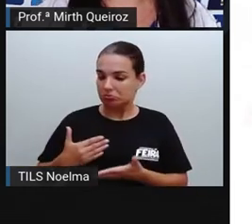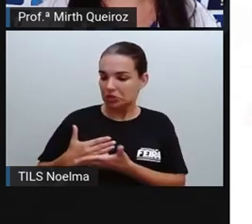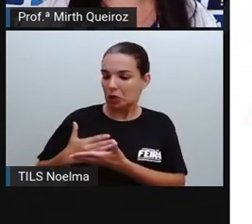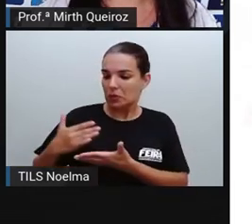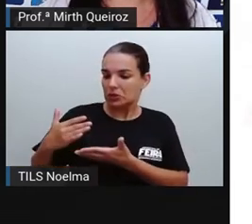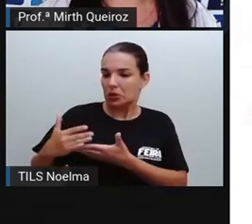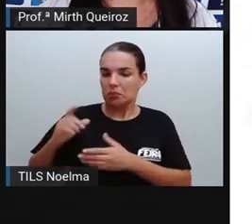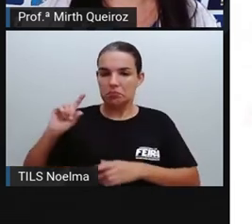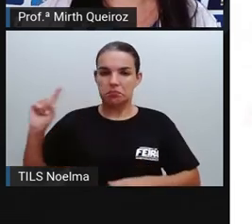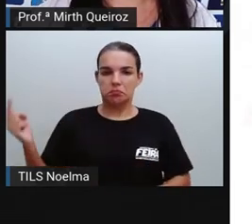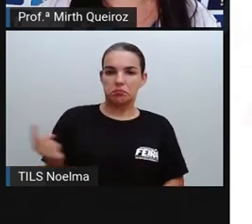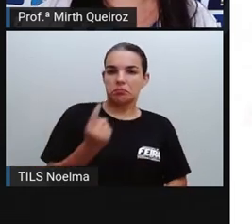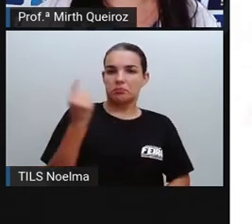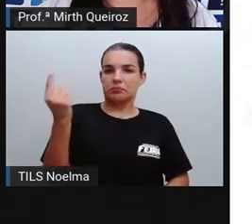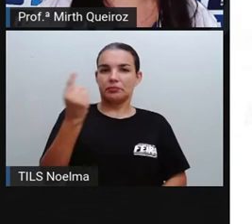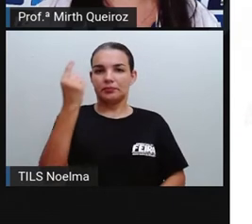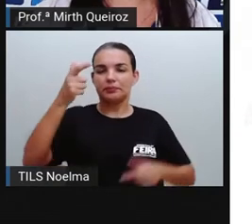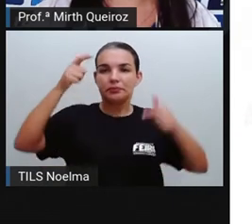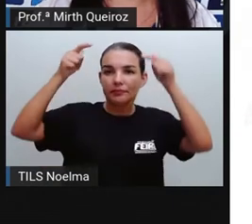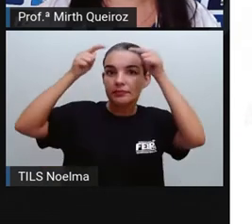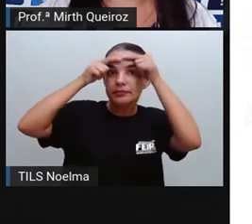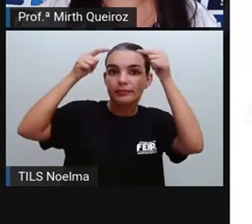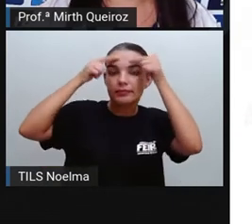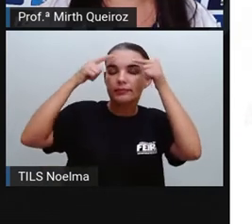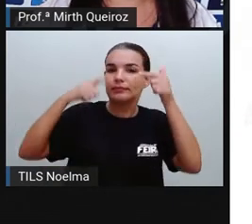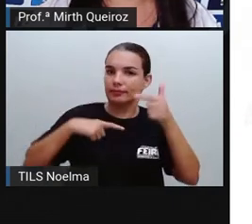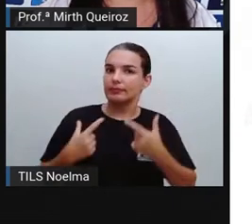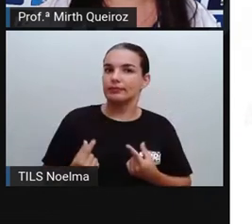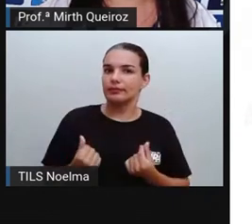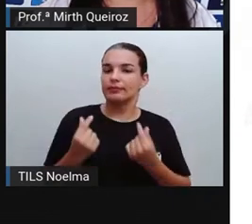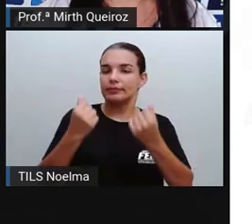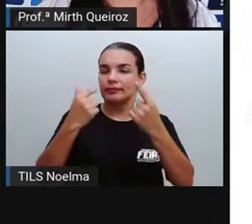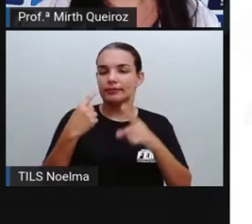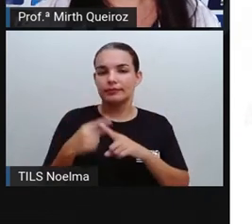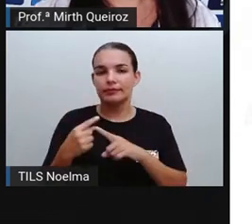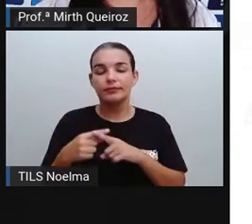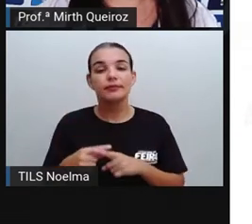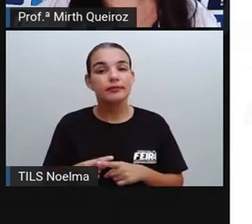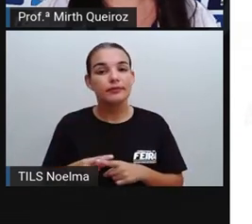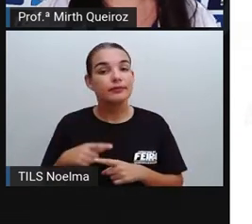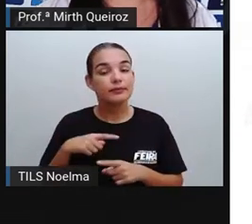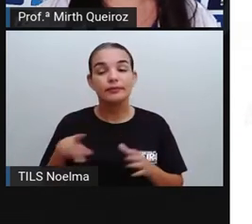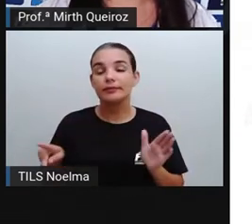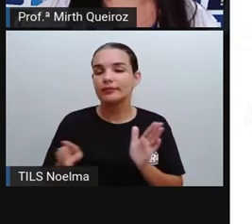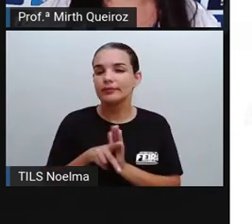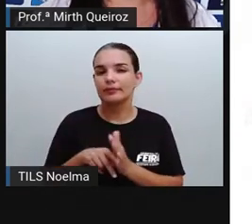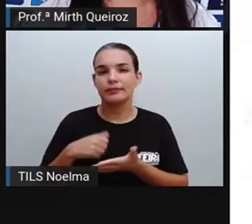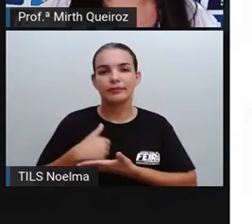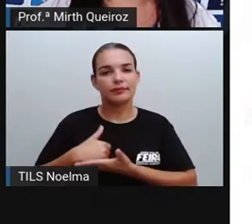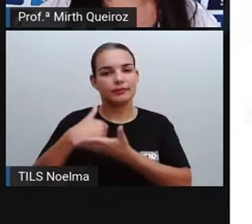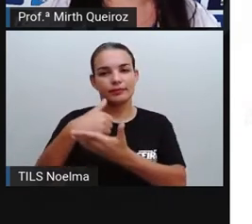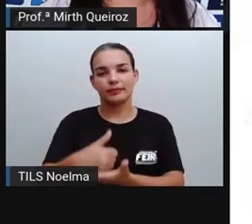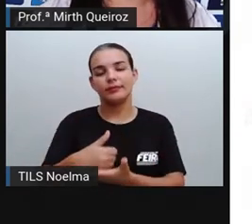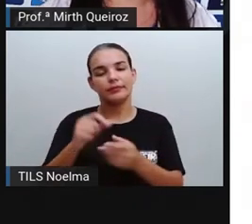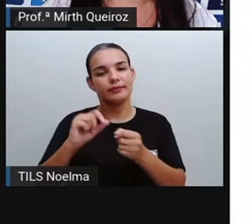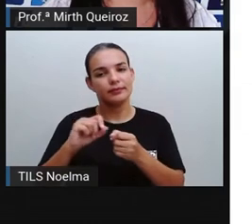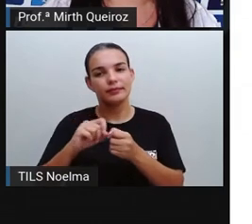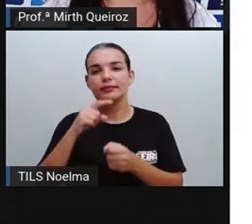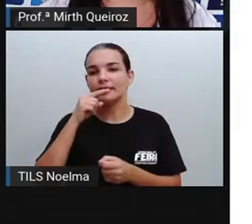monopólio, né? Do açúcar e lucrou muito, muito. Isso porque ele tinha a matéria-prima para a produção.